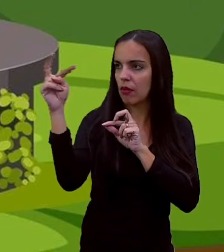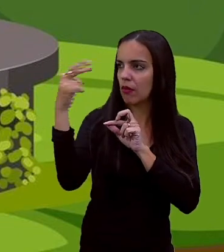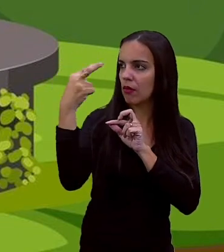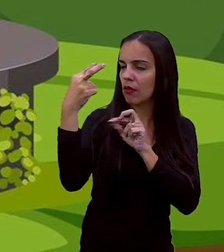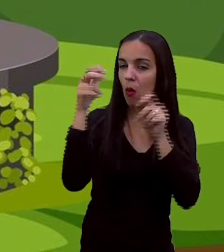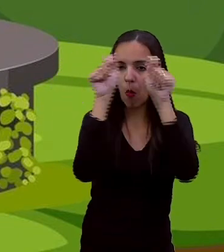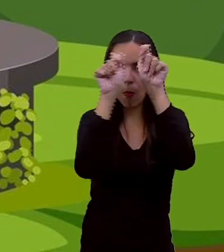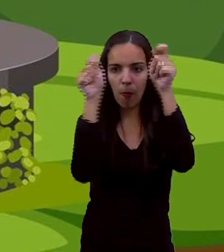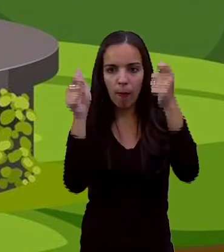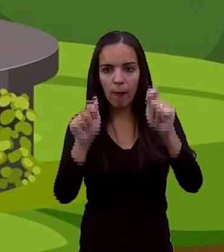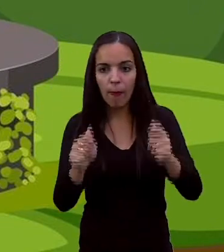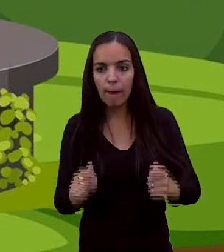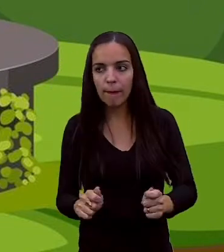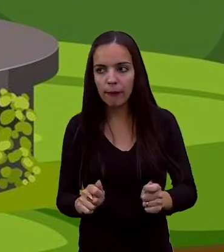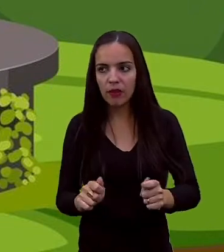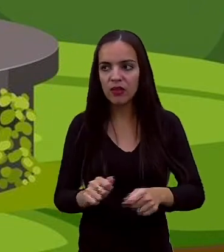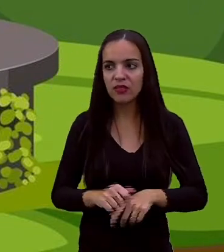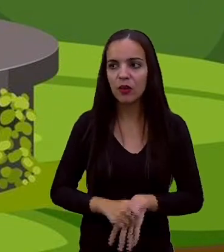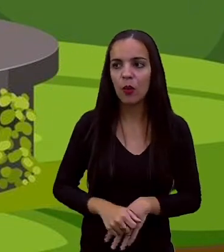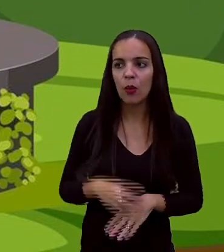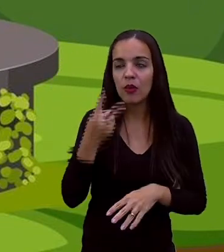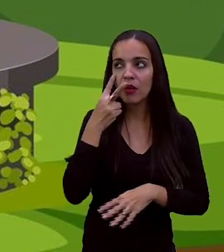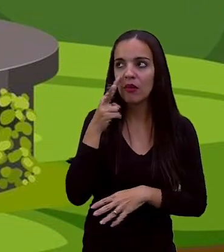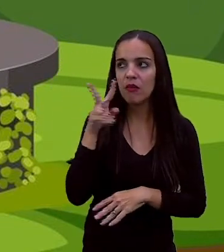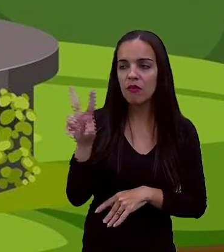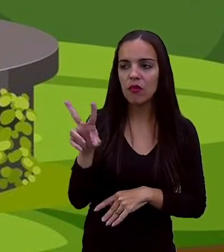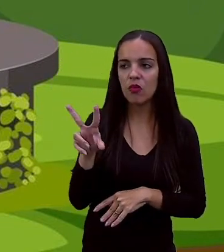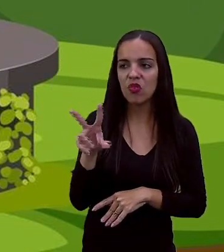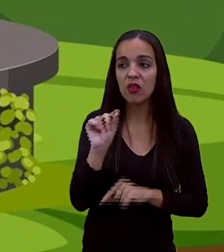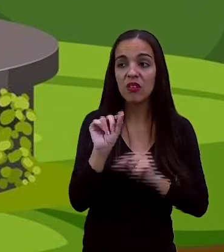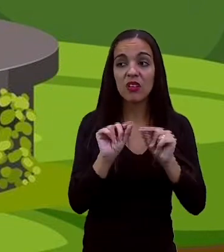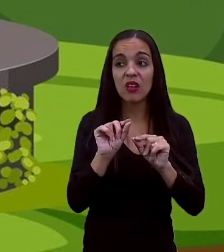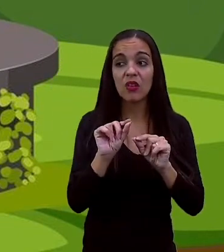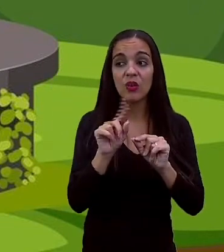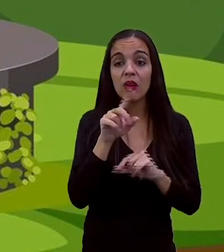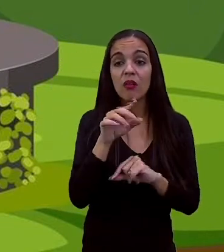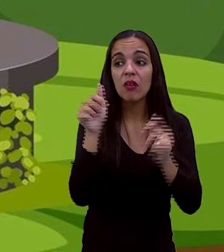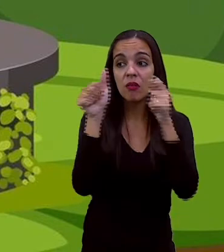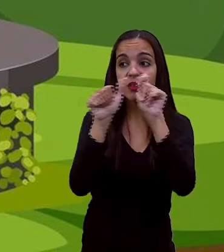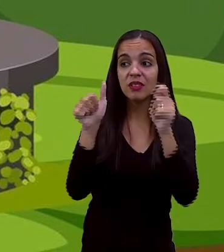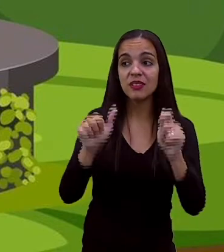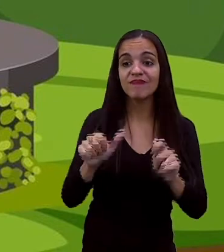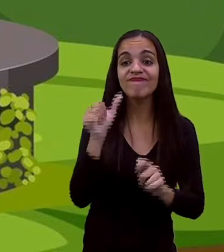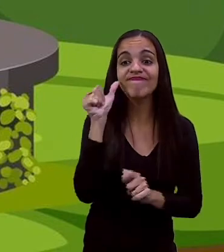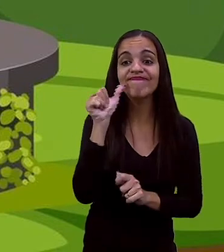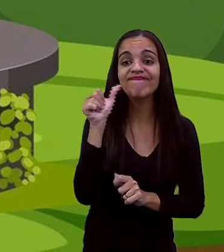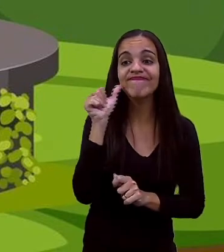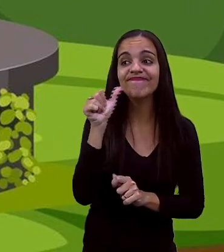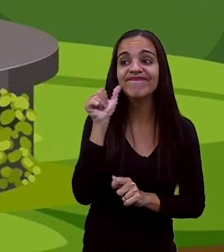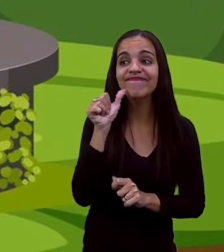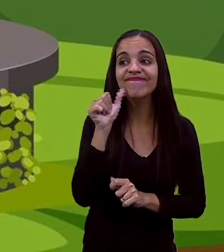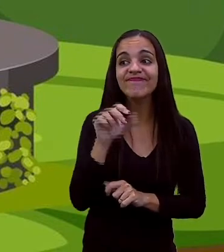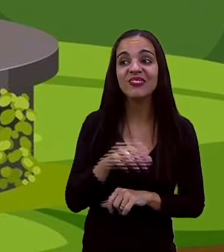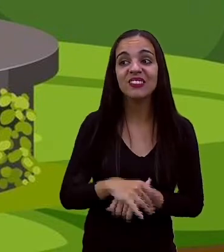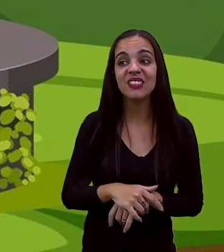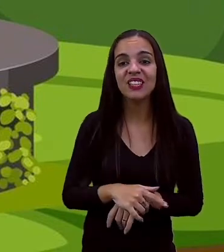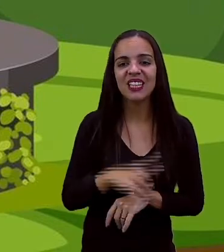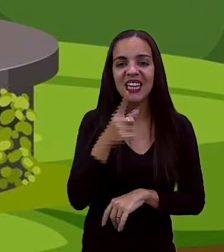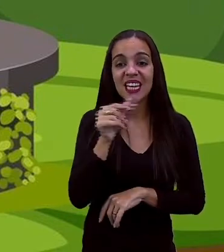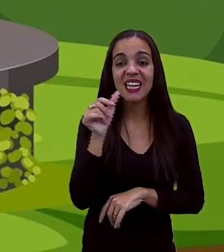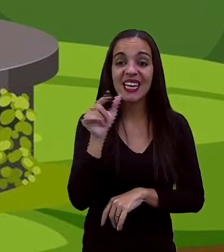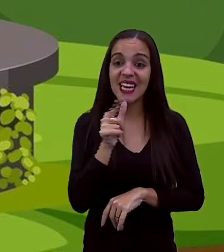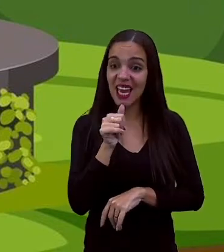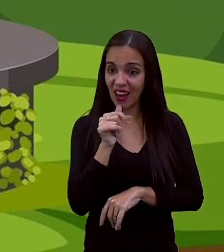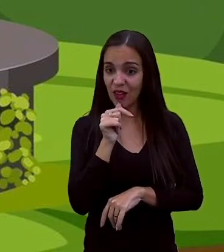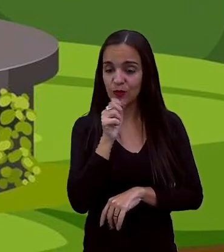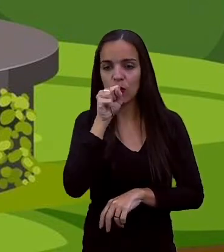fitando. E viu que era a estátua de uma mulher. E que era da boca